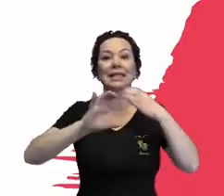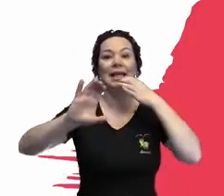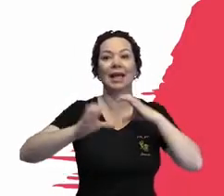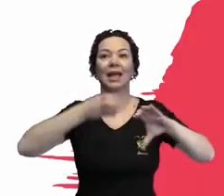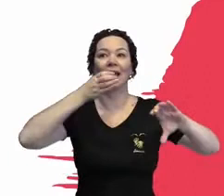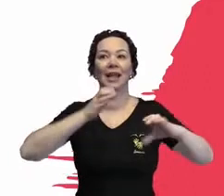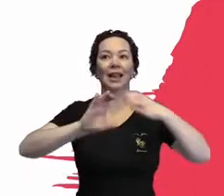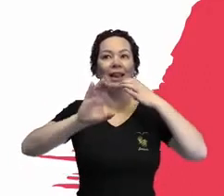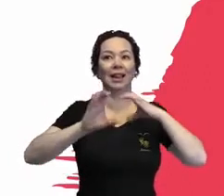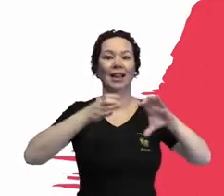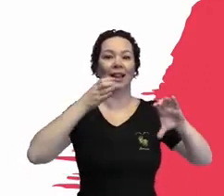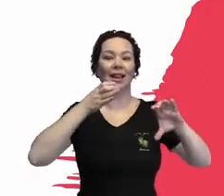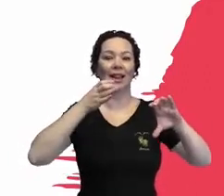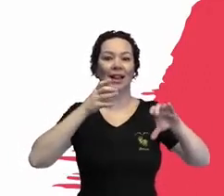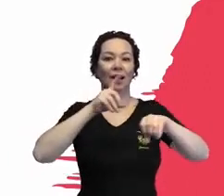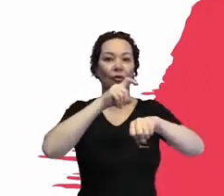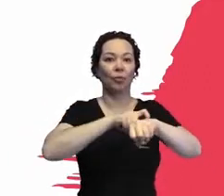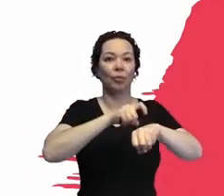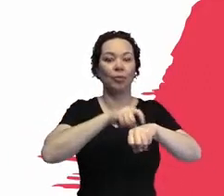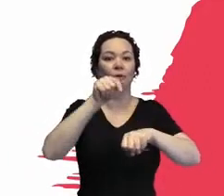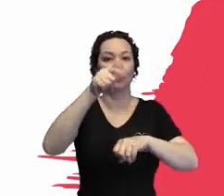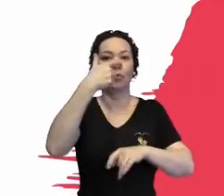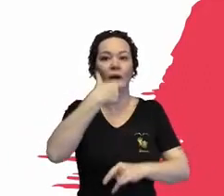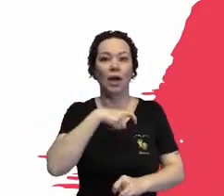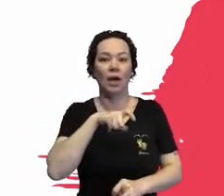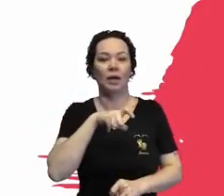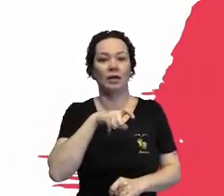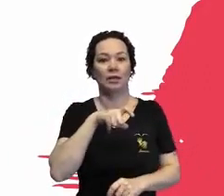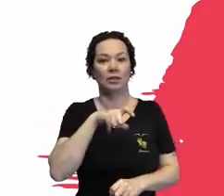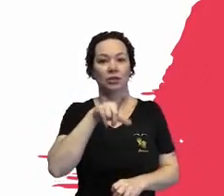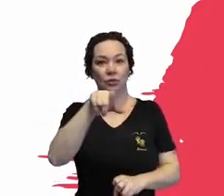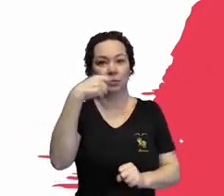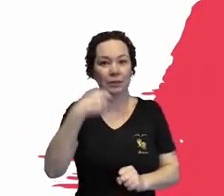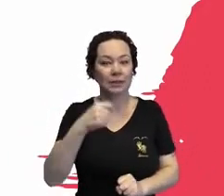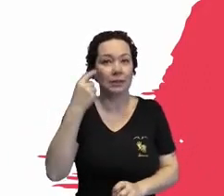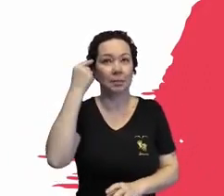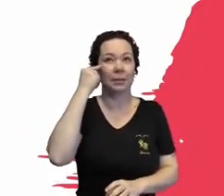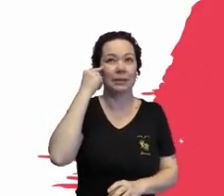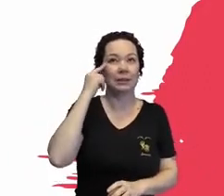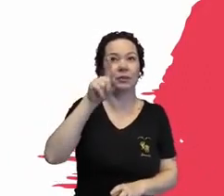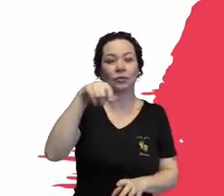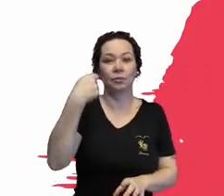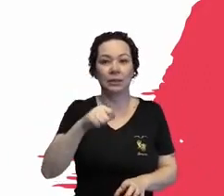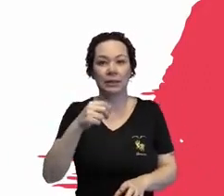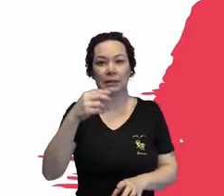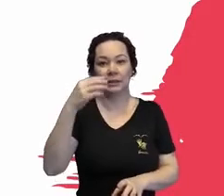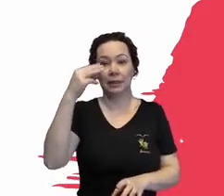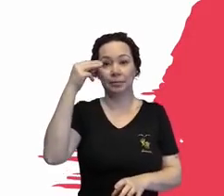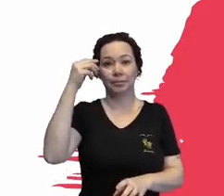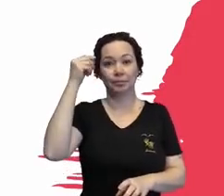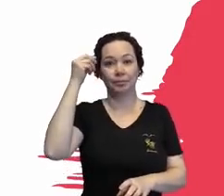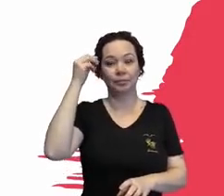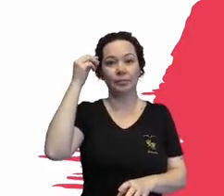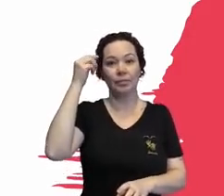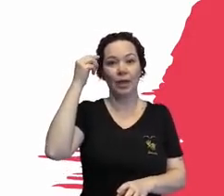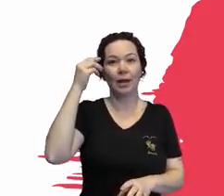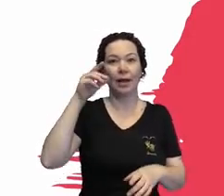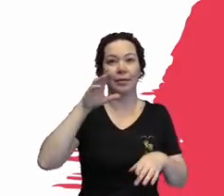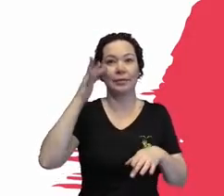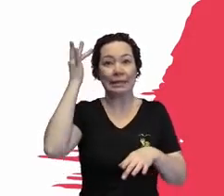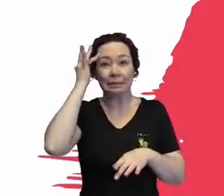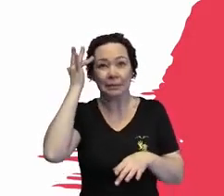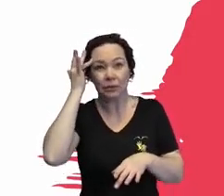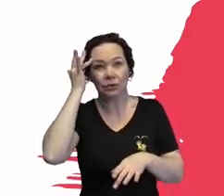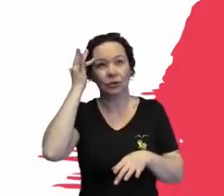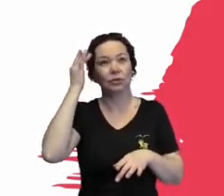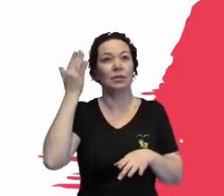dos momentos em que você acha que, né, você precisa refletir, você precisa amadurecer, processar muitas coisas que